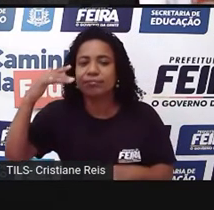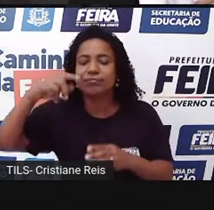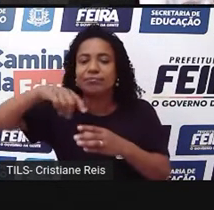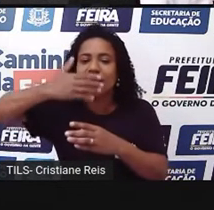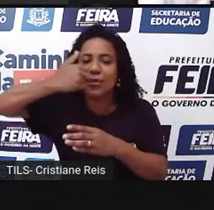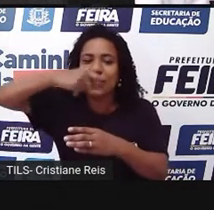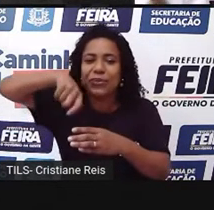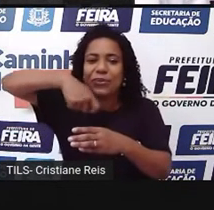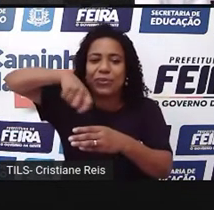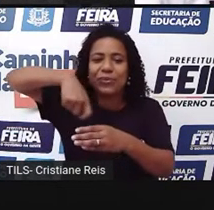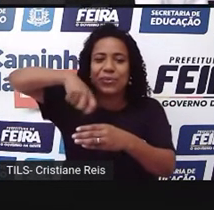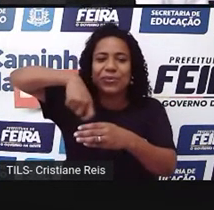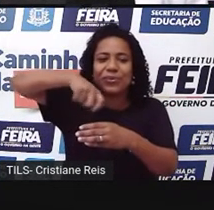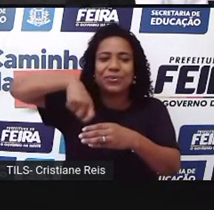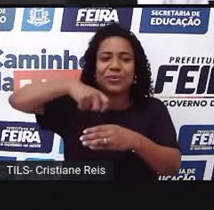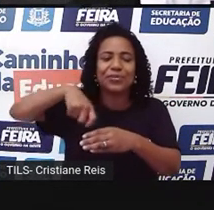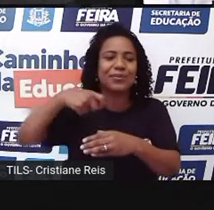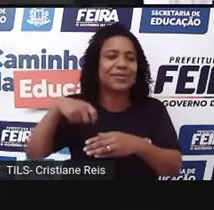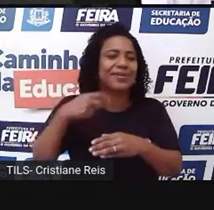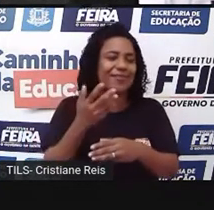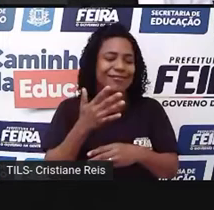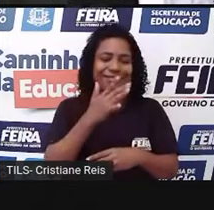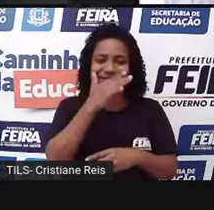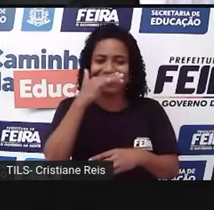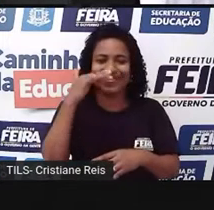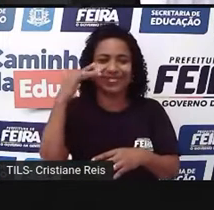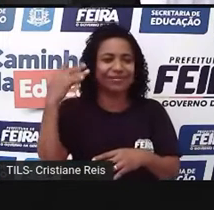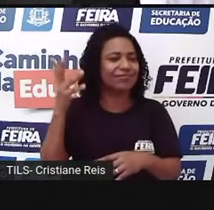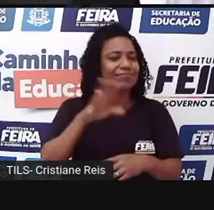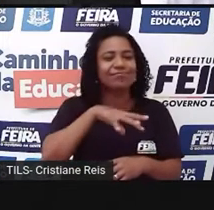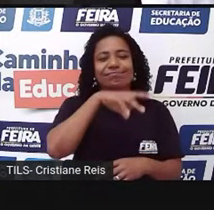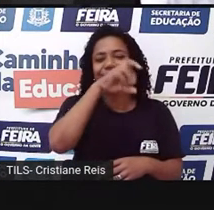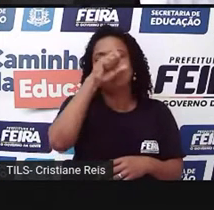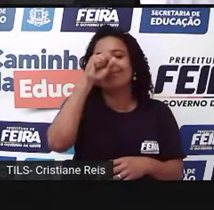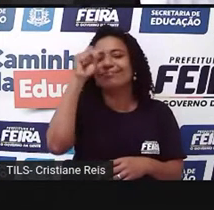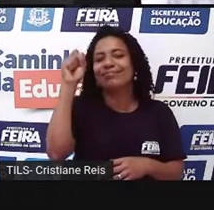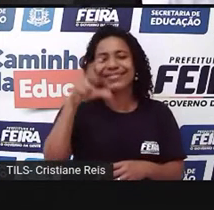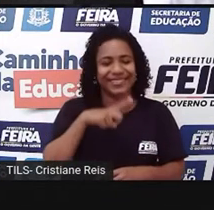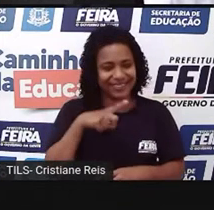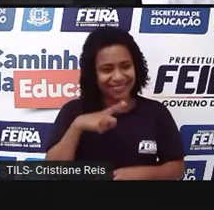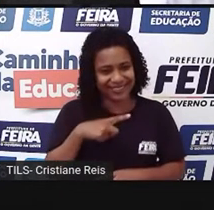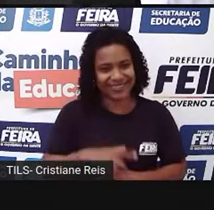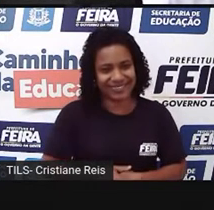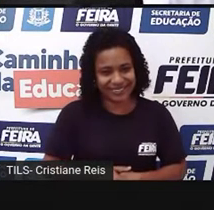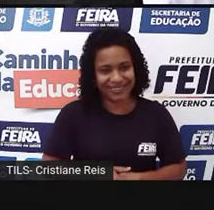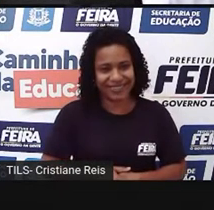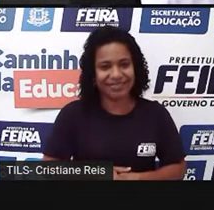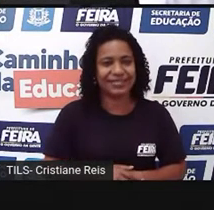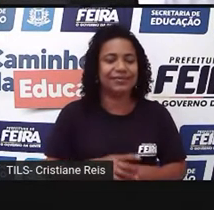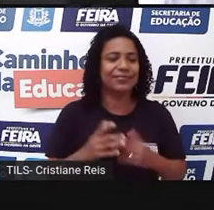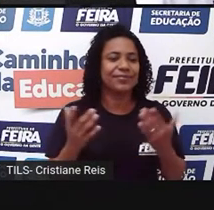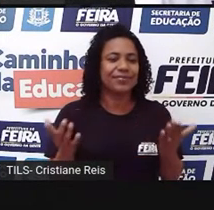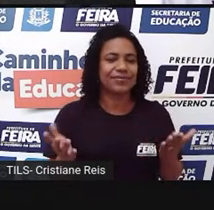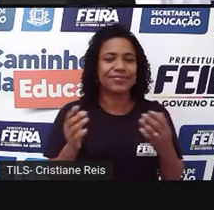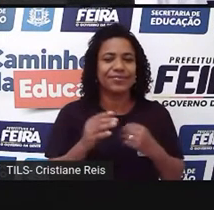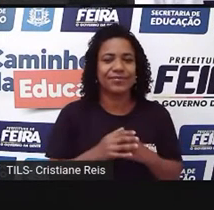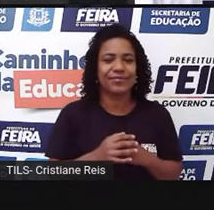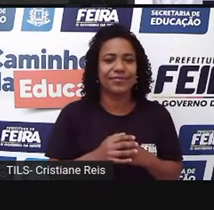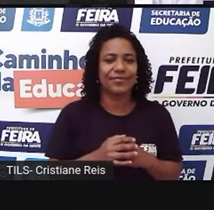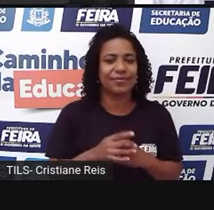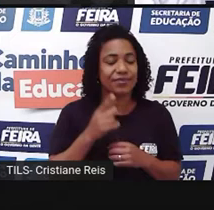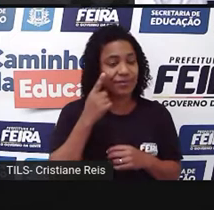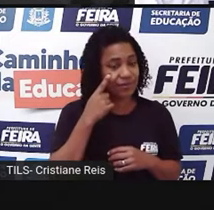os aromas, os sabores que são comercializados lá, das comidas típicas. Mais uma vez, né, chamando a atenção